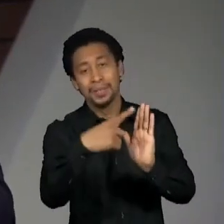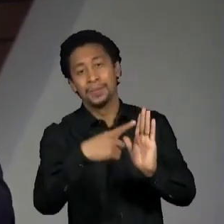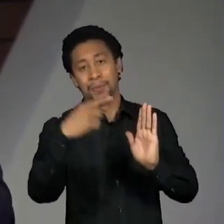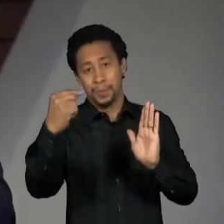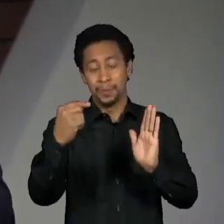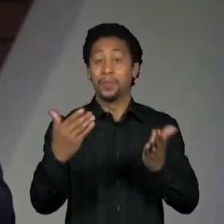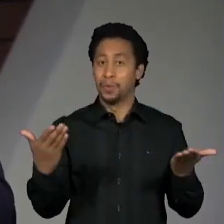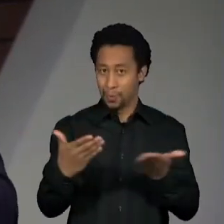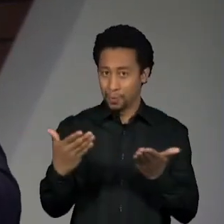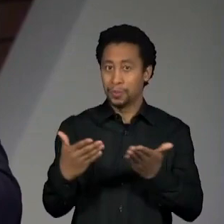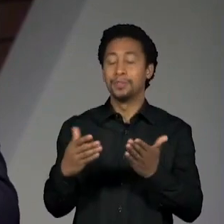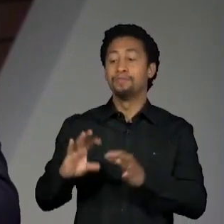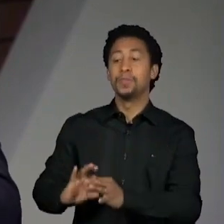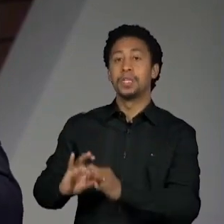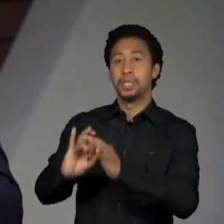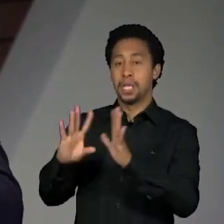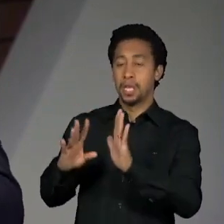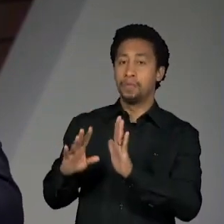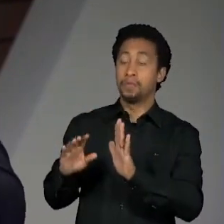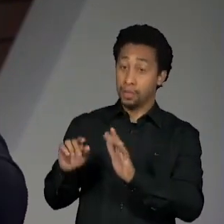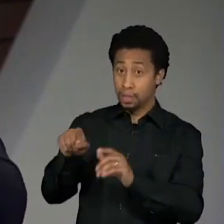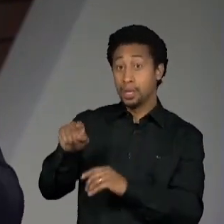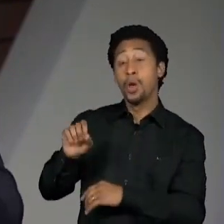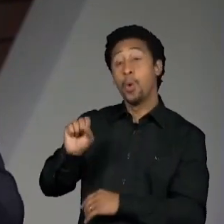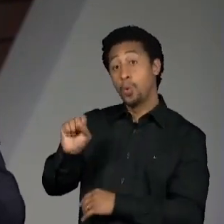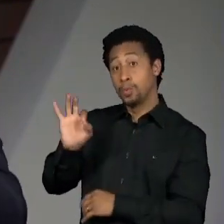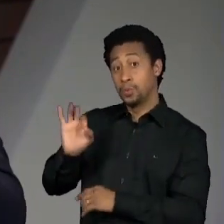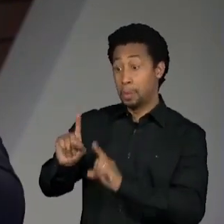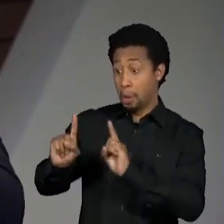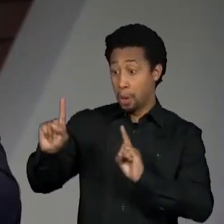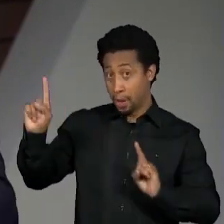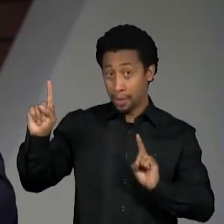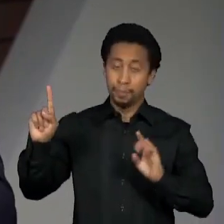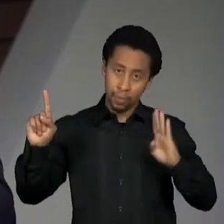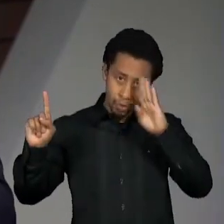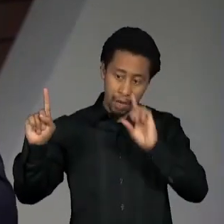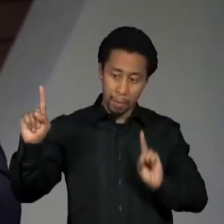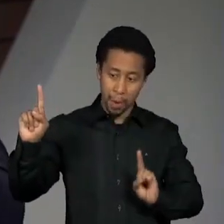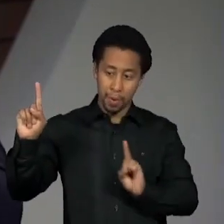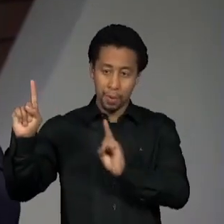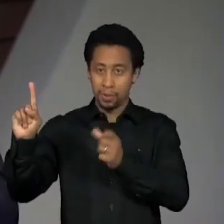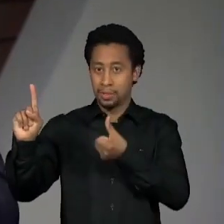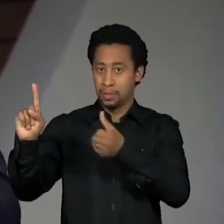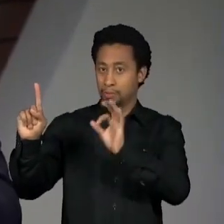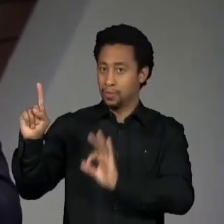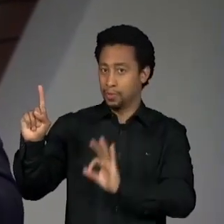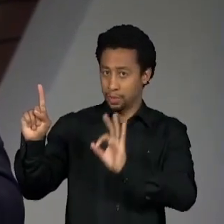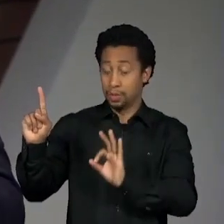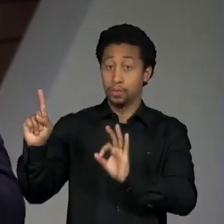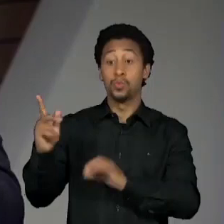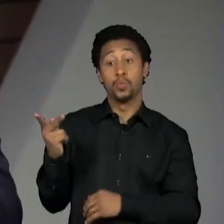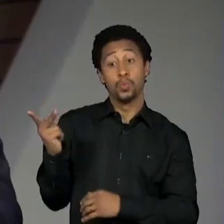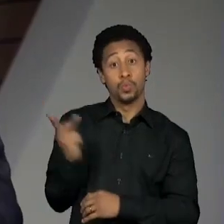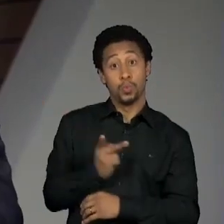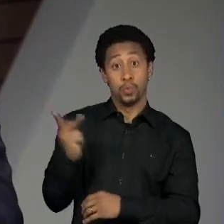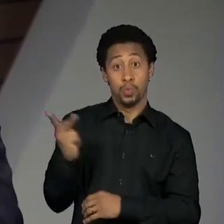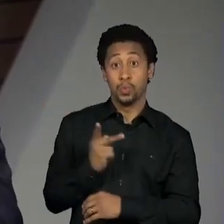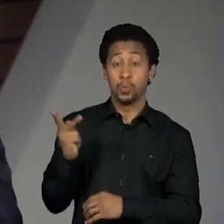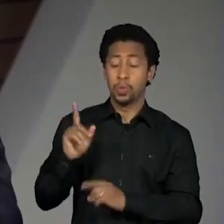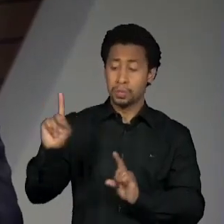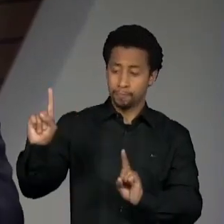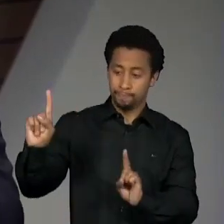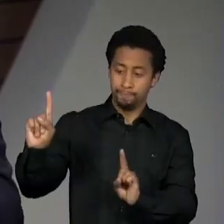espontânea pré-estimulada, Bolsonaro cresce 6 pontos. Nesse momento, os dois estão basicamente